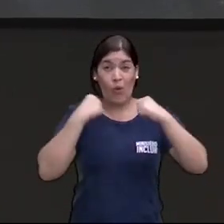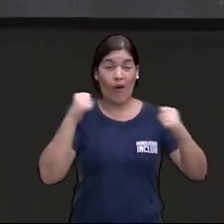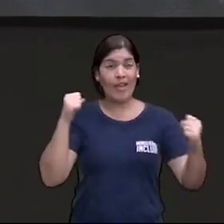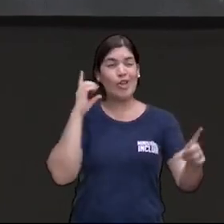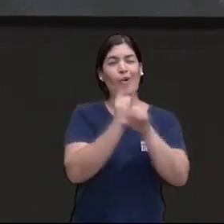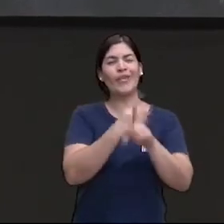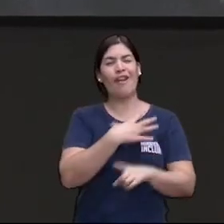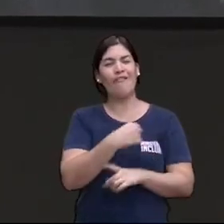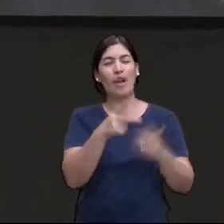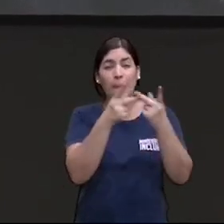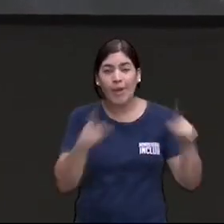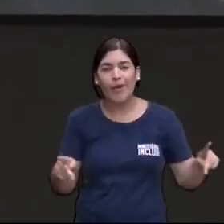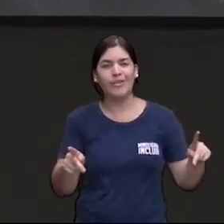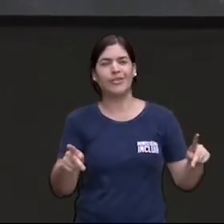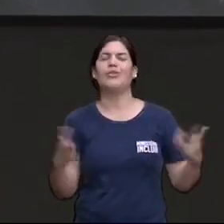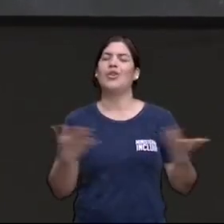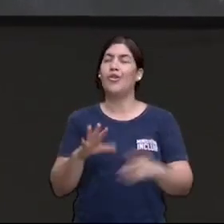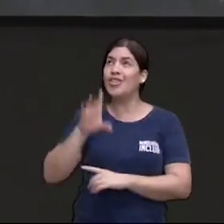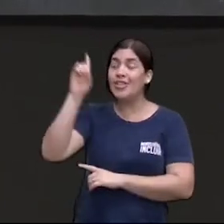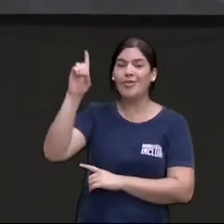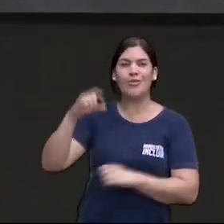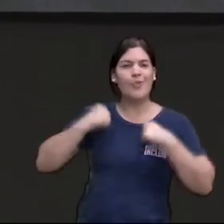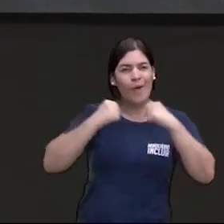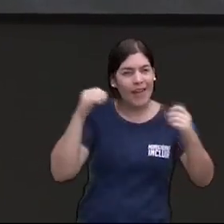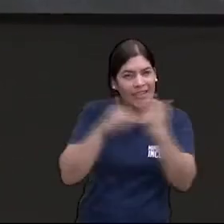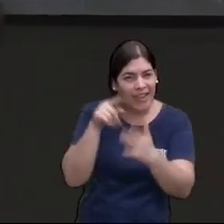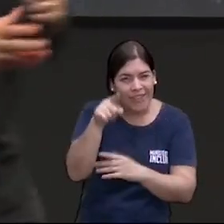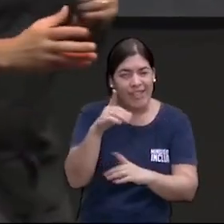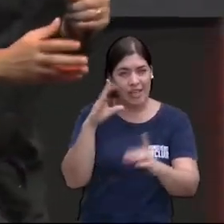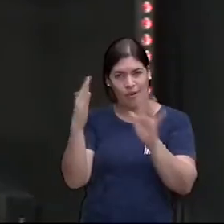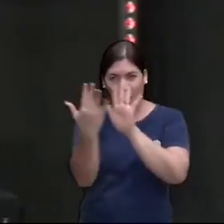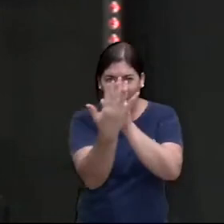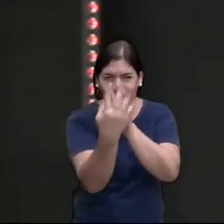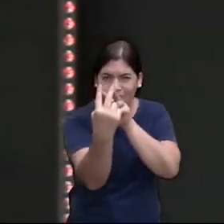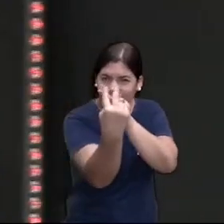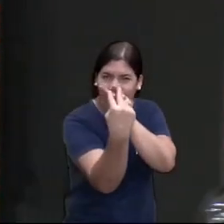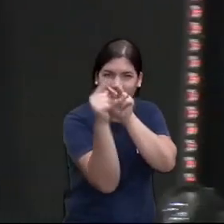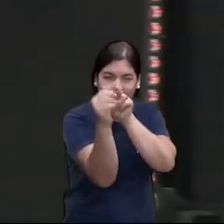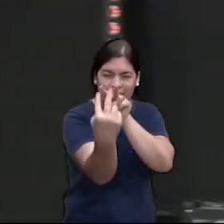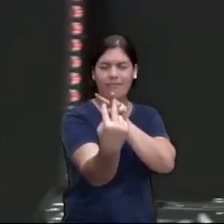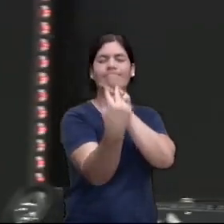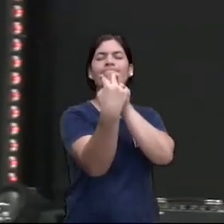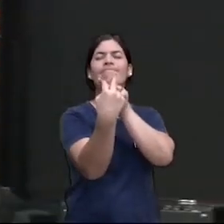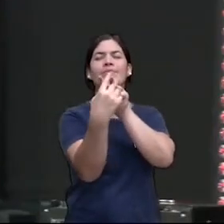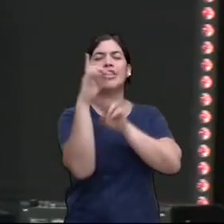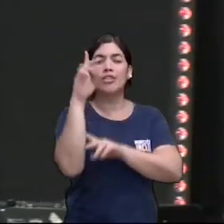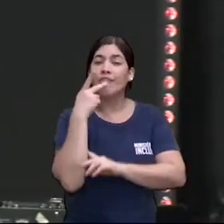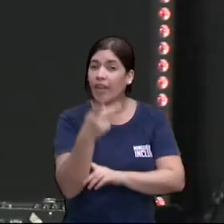Deus está correndo até você e dizendo e aí ele está chegando olho no olho e dizendo e aí